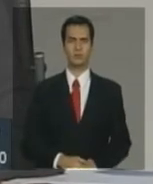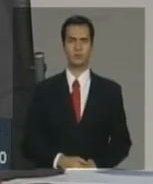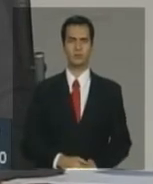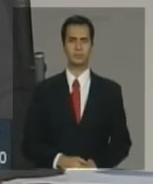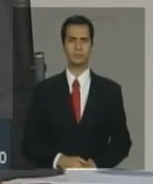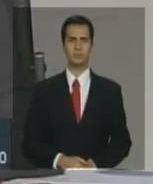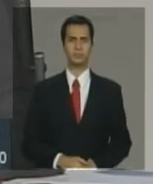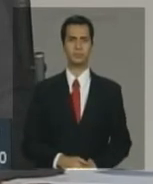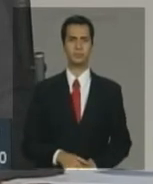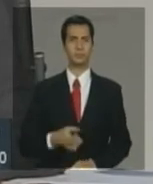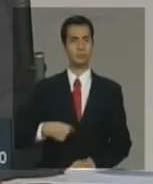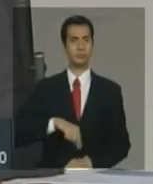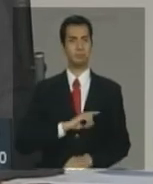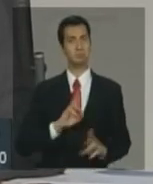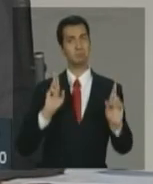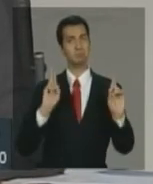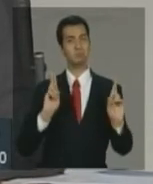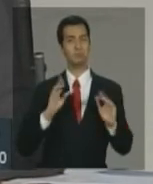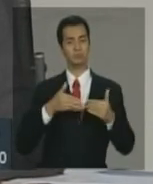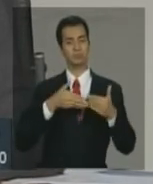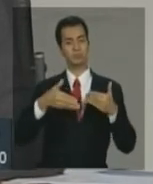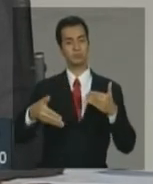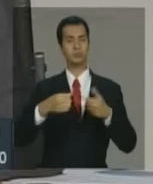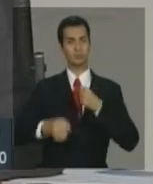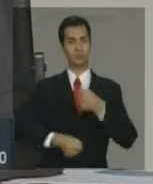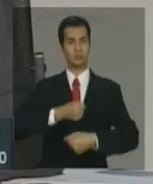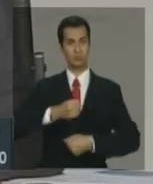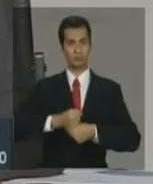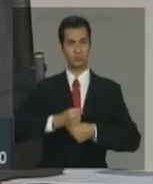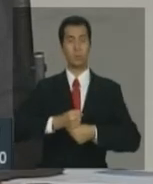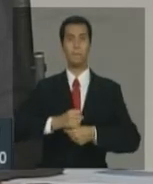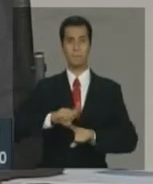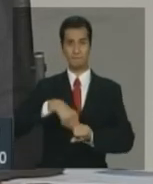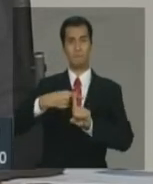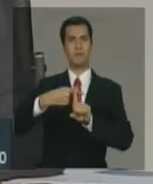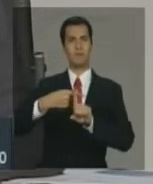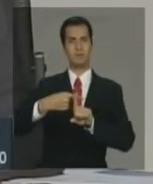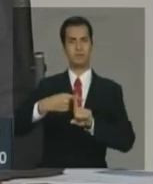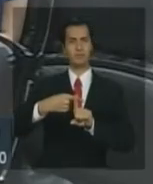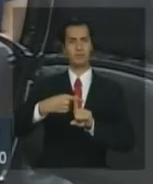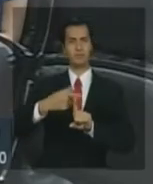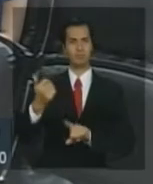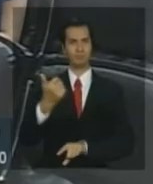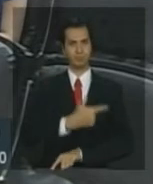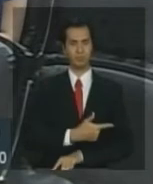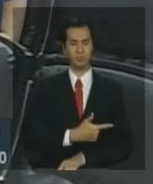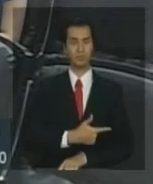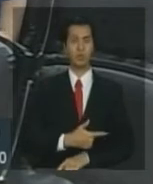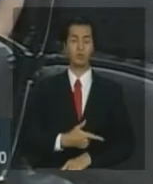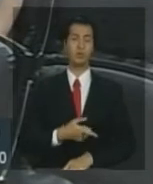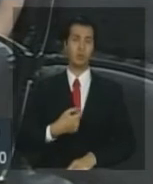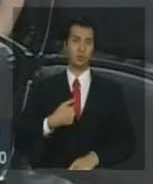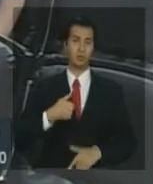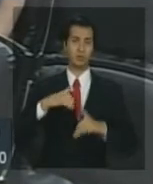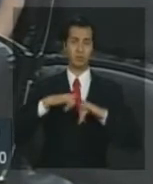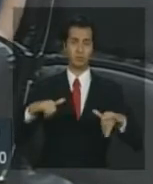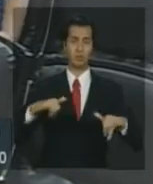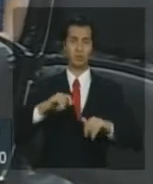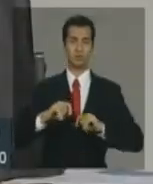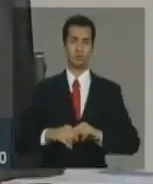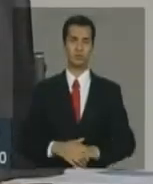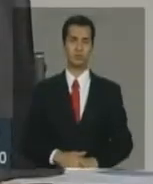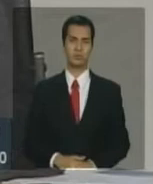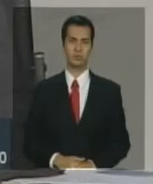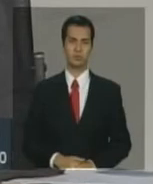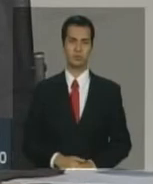que a gente espera ao longo do ano. Então, aqui, apenas para mostrar a tendência que eu estou enfatizando, essa mudança... espera ao longo do